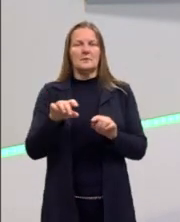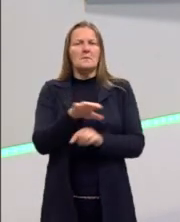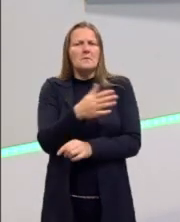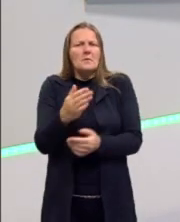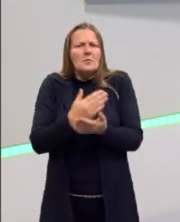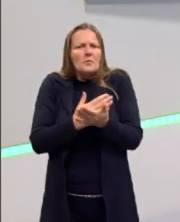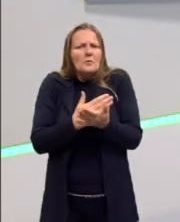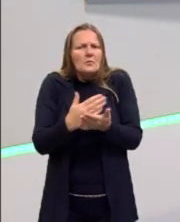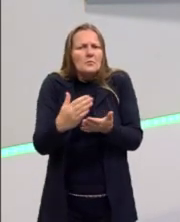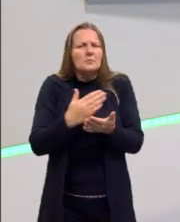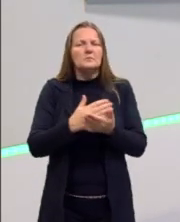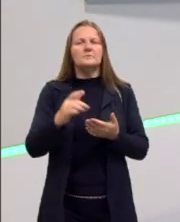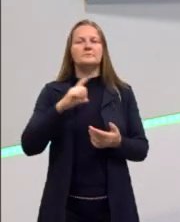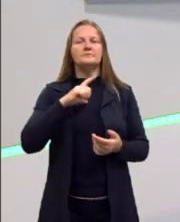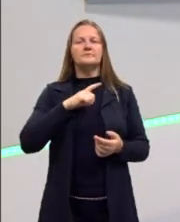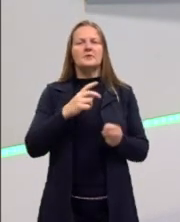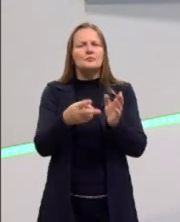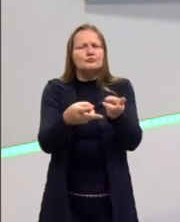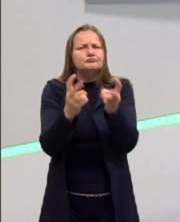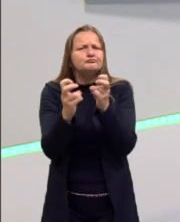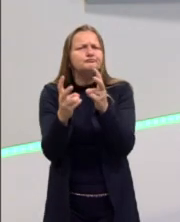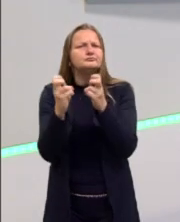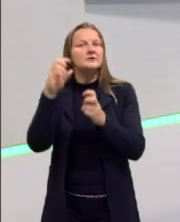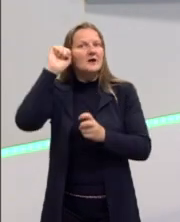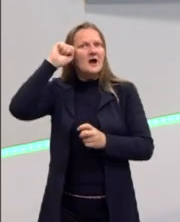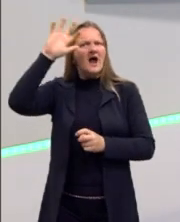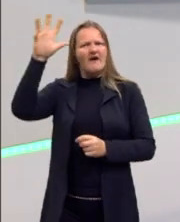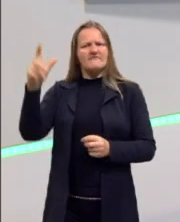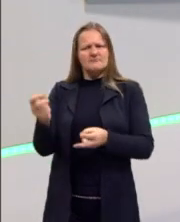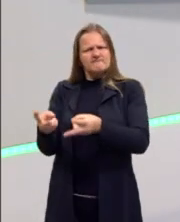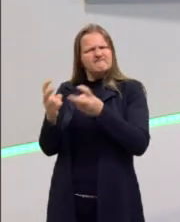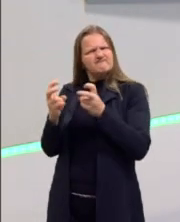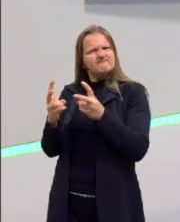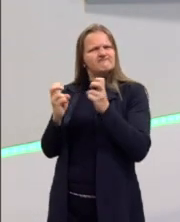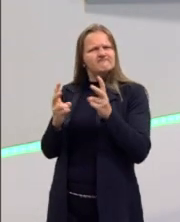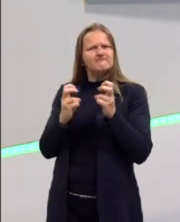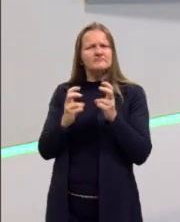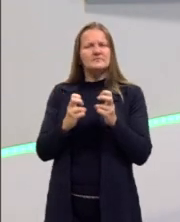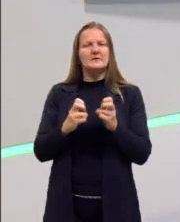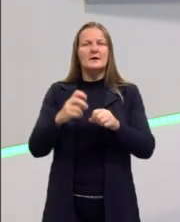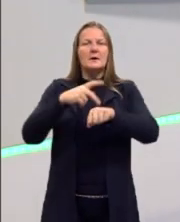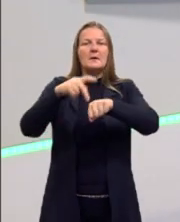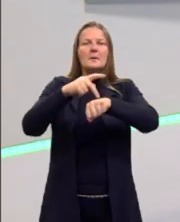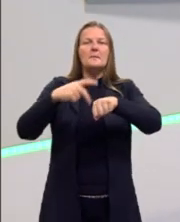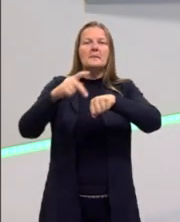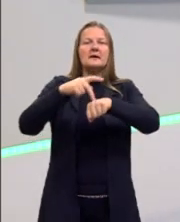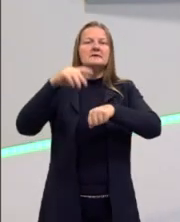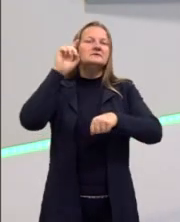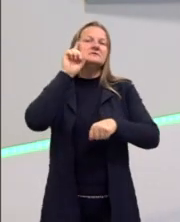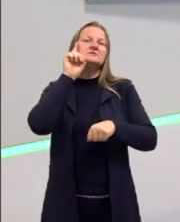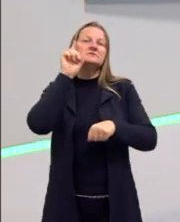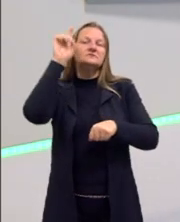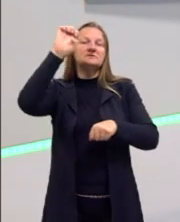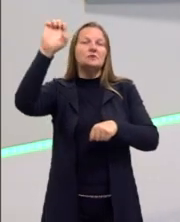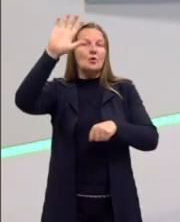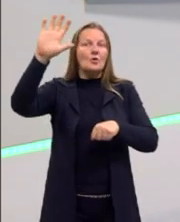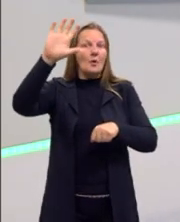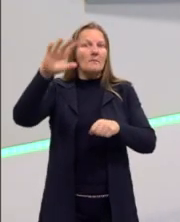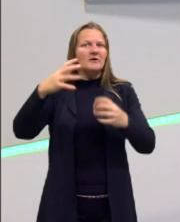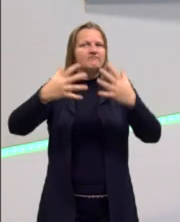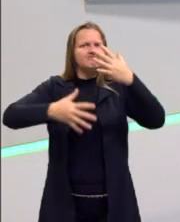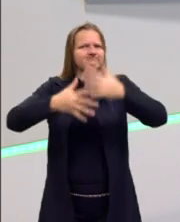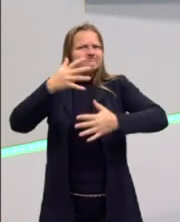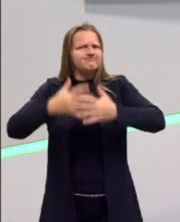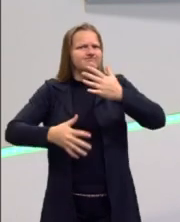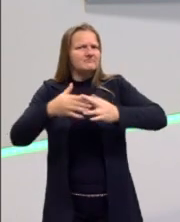começaram a querer explorar o continente africano e esses países europeus começaram a entrar em conflito. Então,